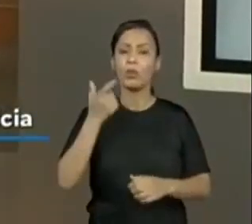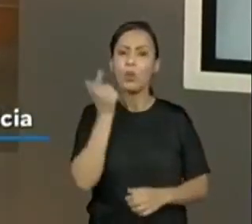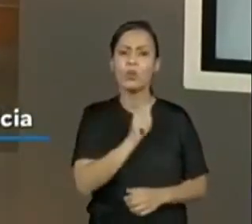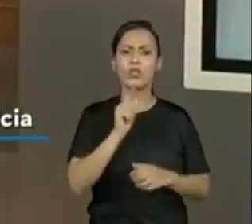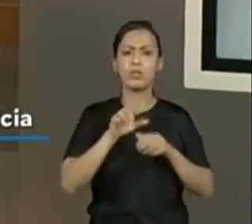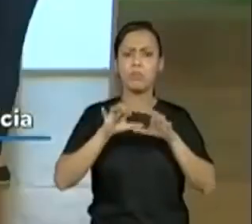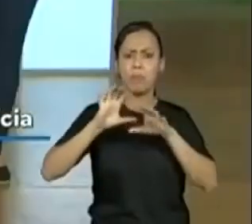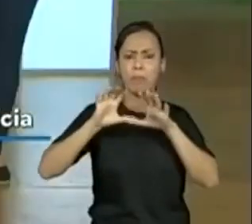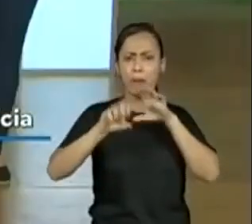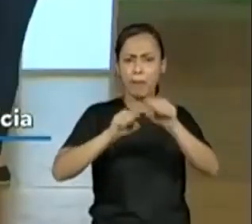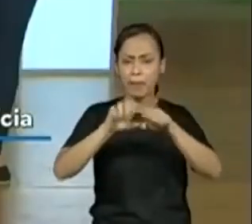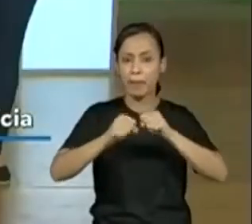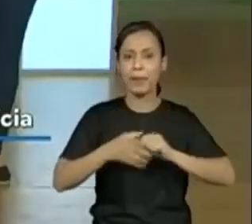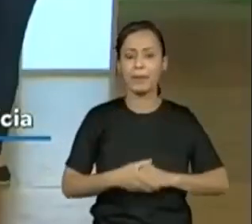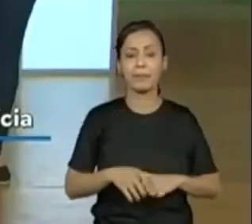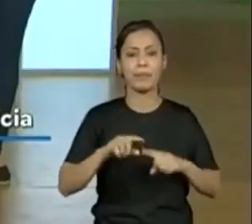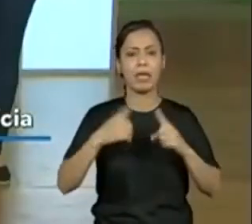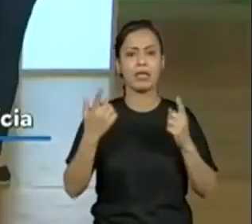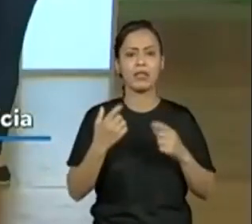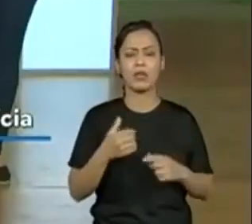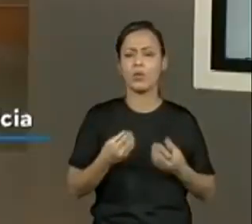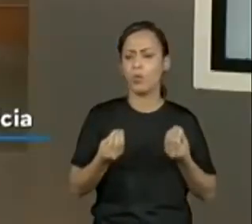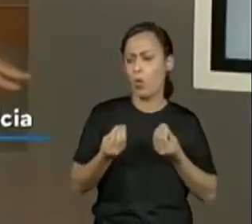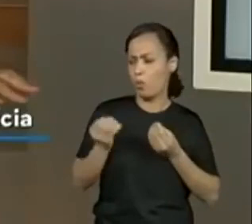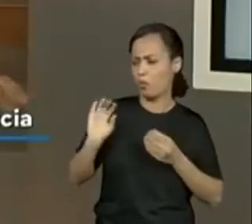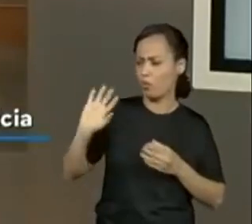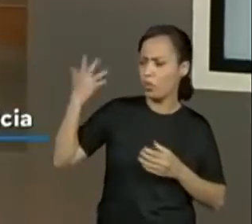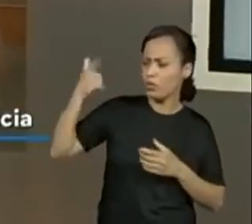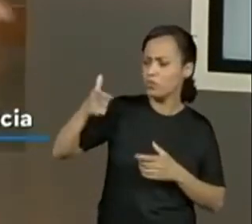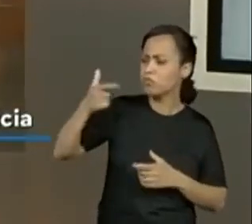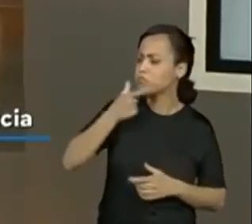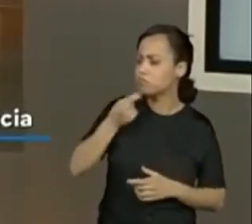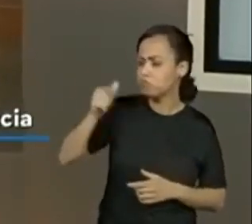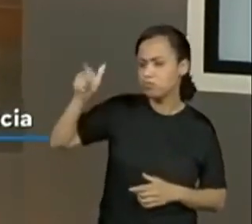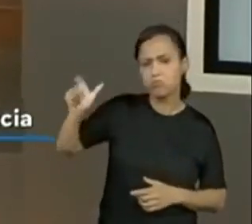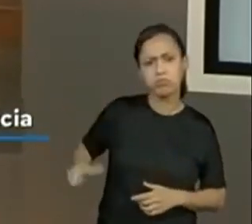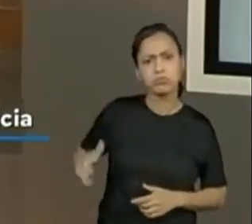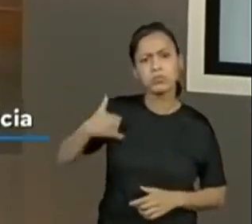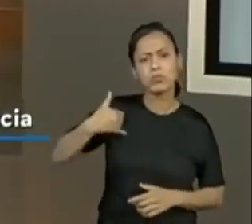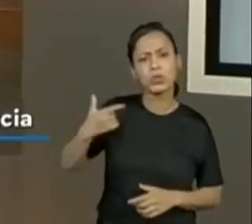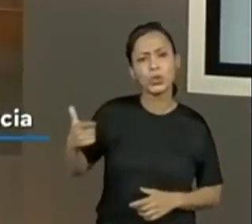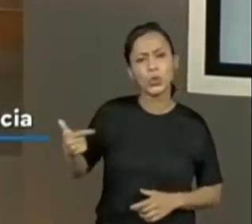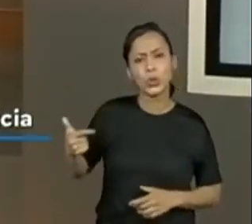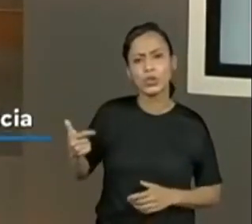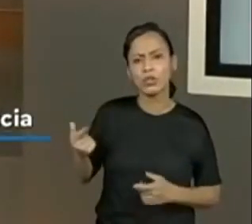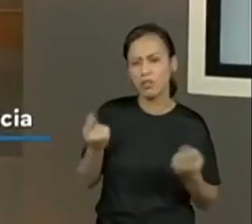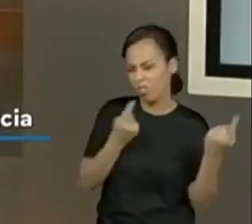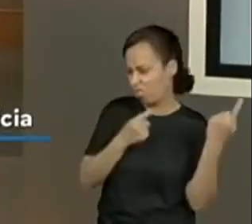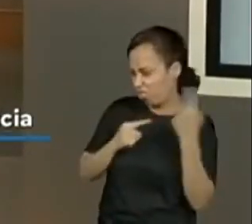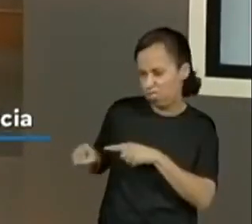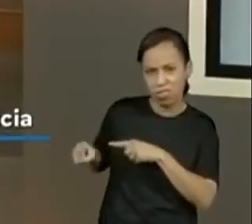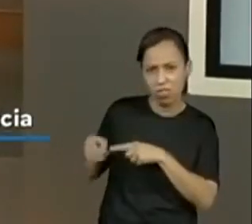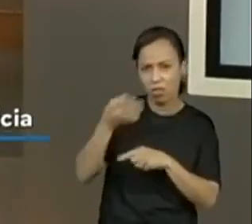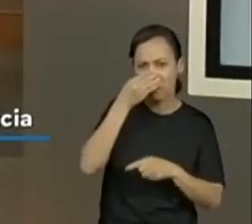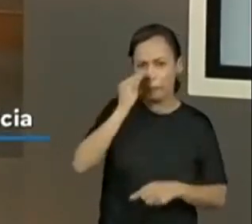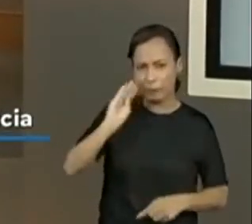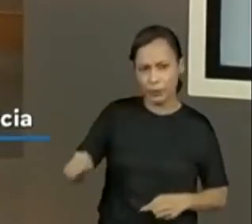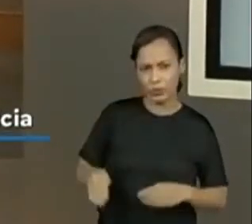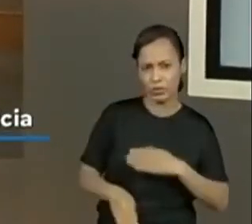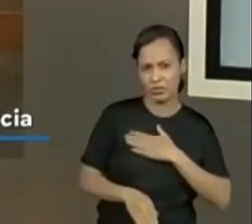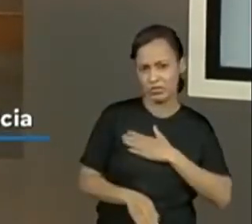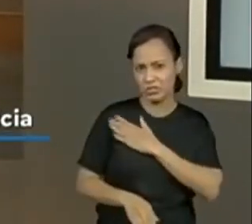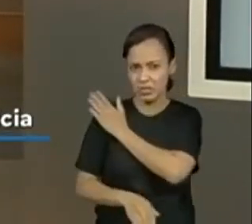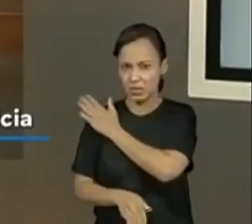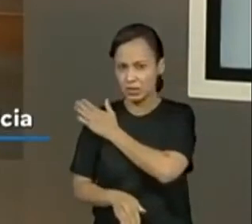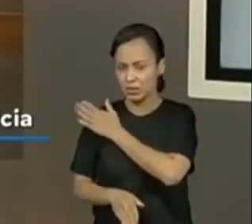não dá para saber o que aconteceu com esse garoto, porém, por causa que ele sofreu esses ataques, já dá para entender que ele